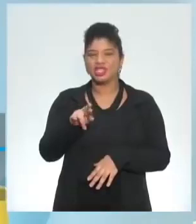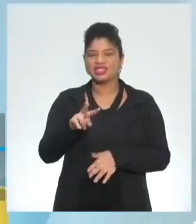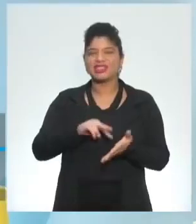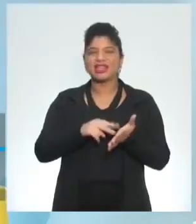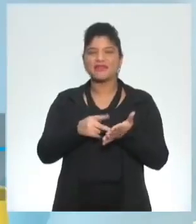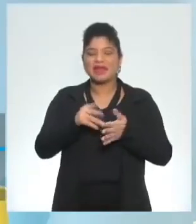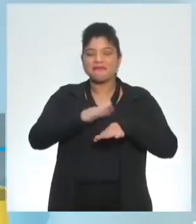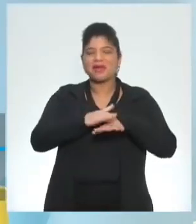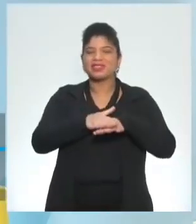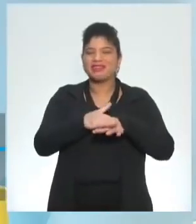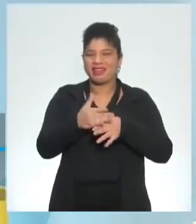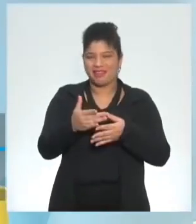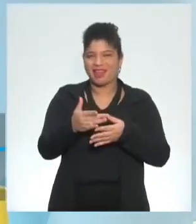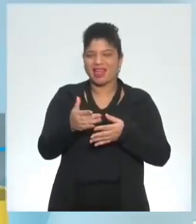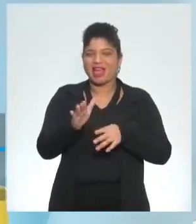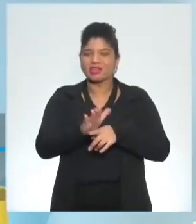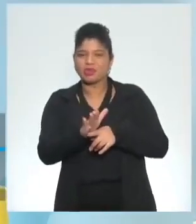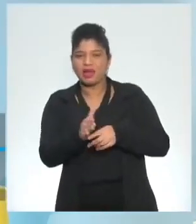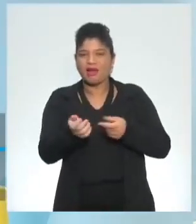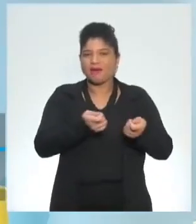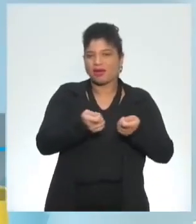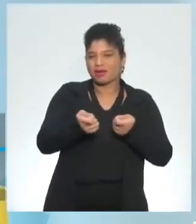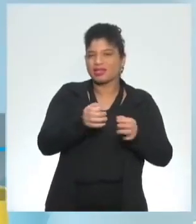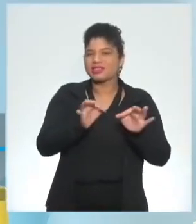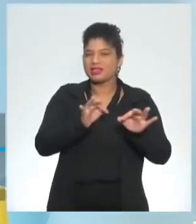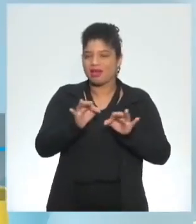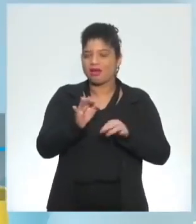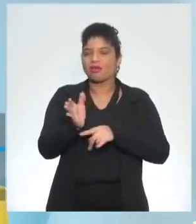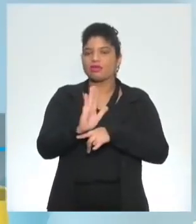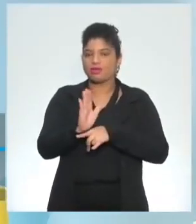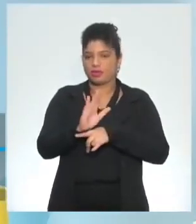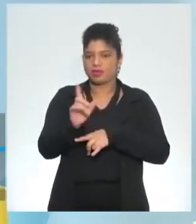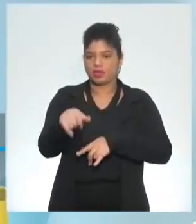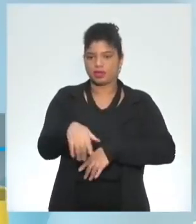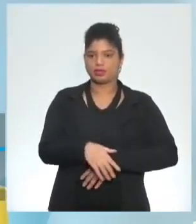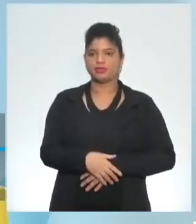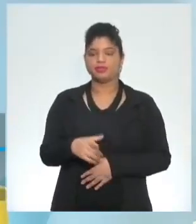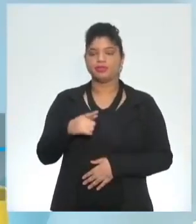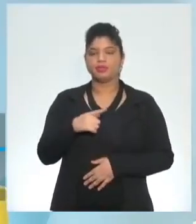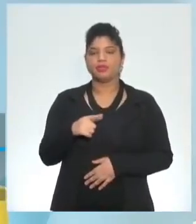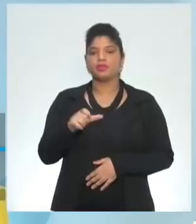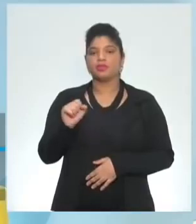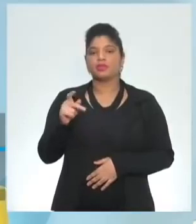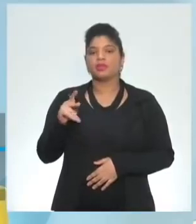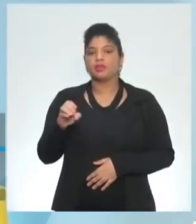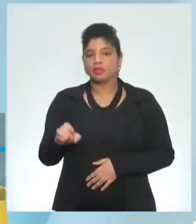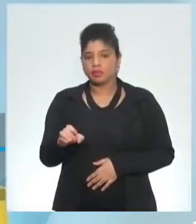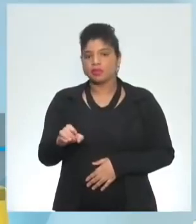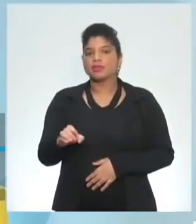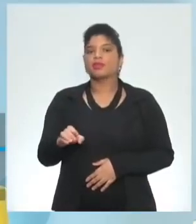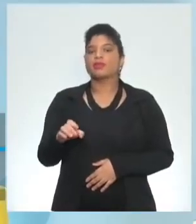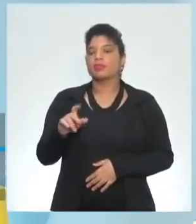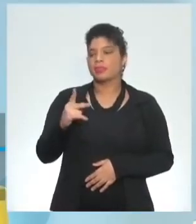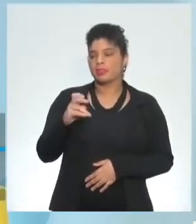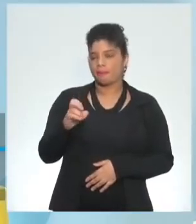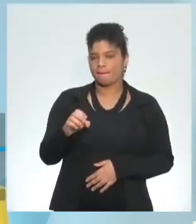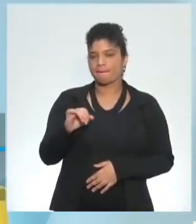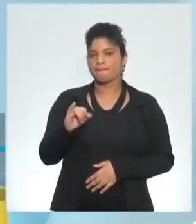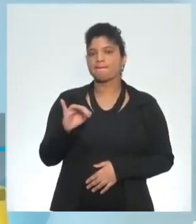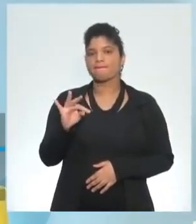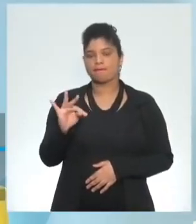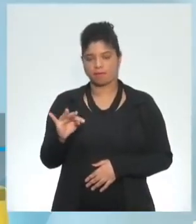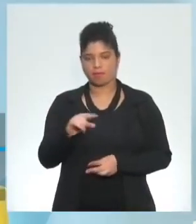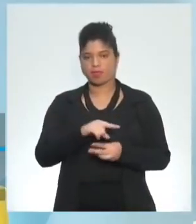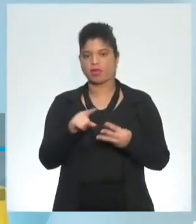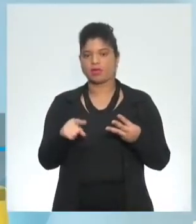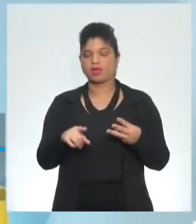it o s vai pra lá she directs he directs e assim por diante essas variações acontecem né sim em